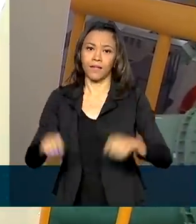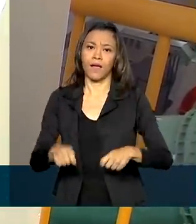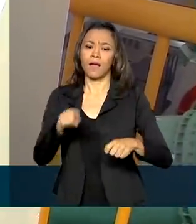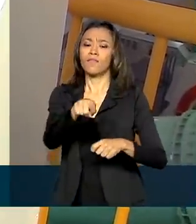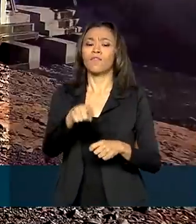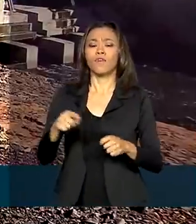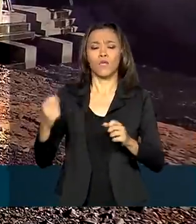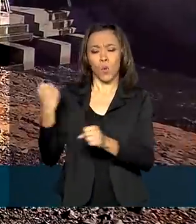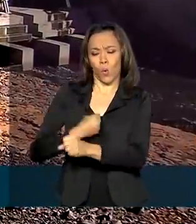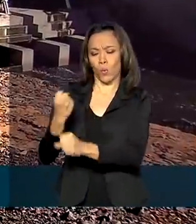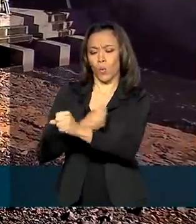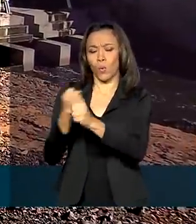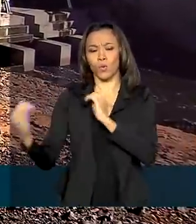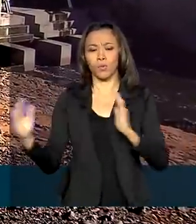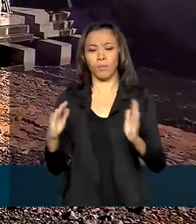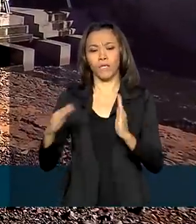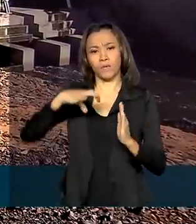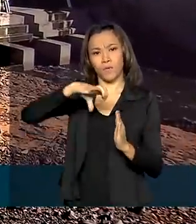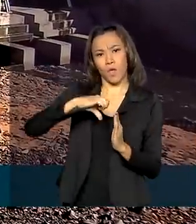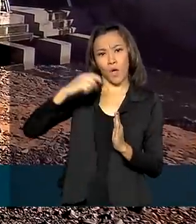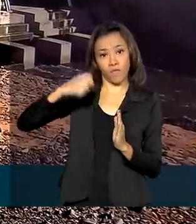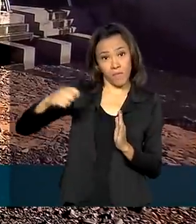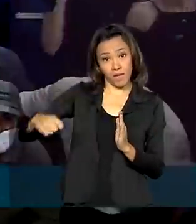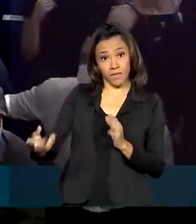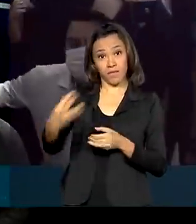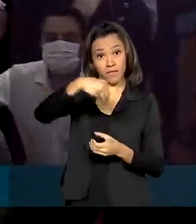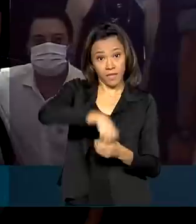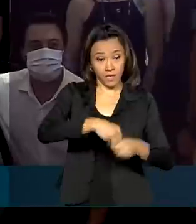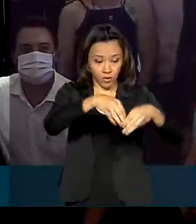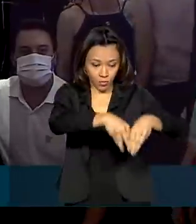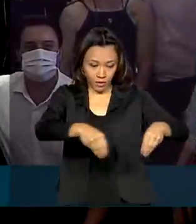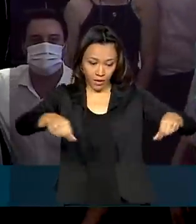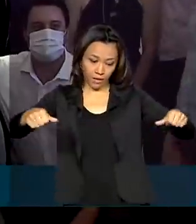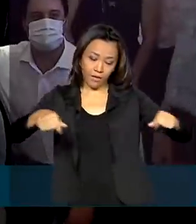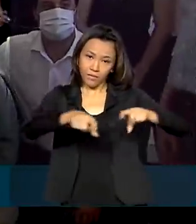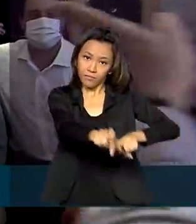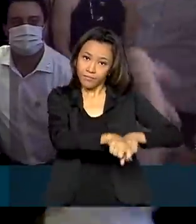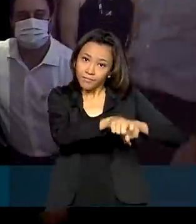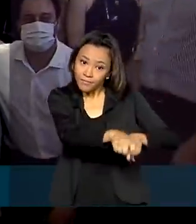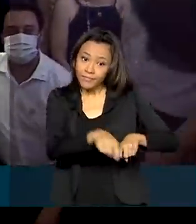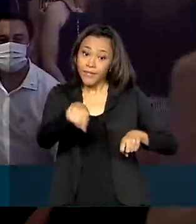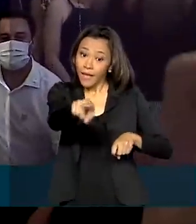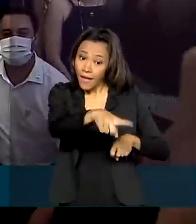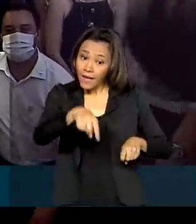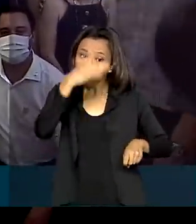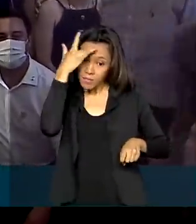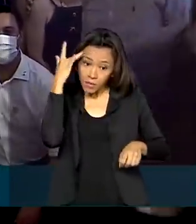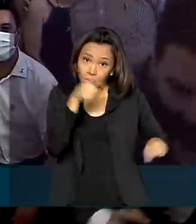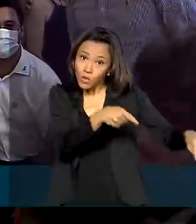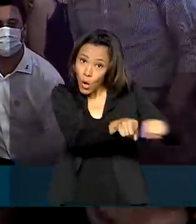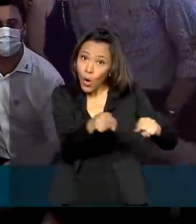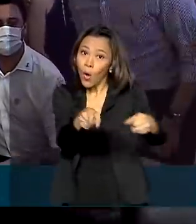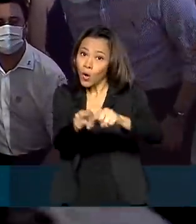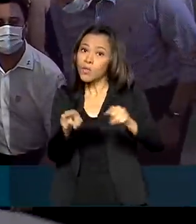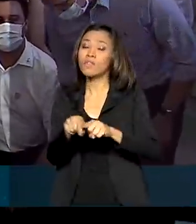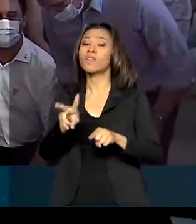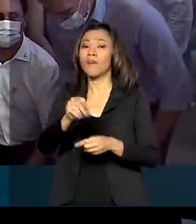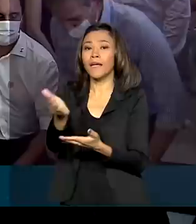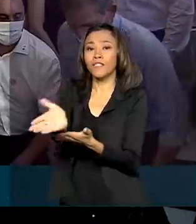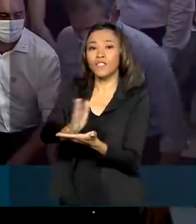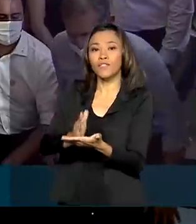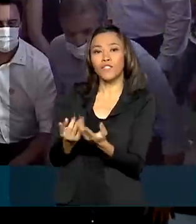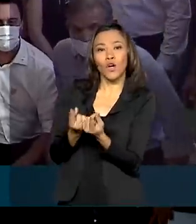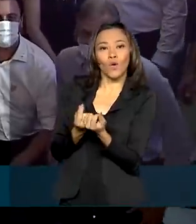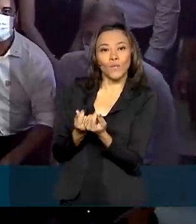em nove meses dentro de uma propriedade rural. Agricultores da região se tornaram sócios e vão dividir o lucro da